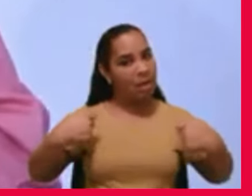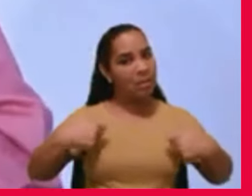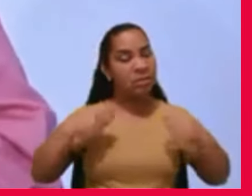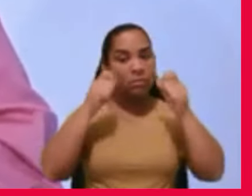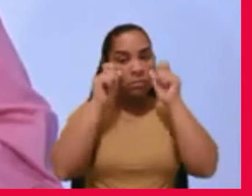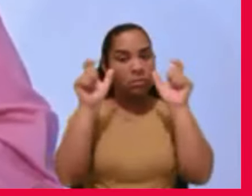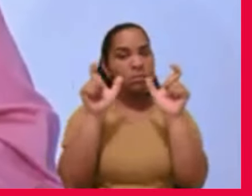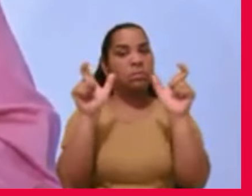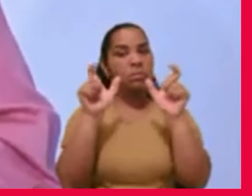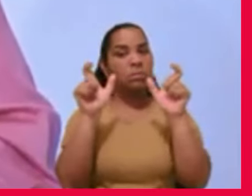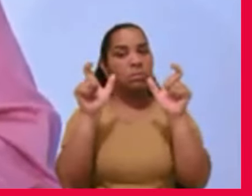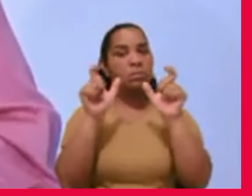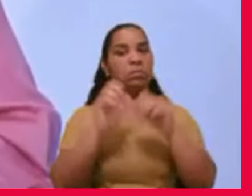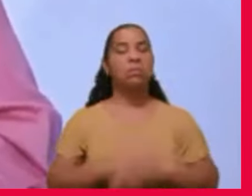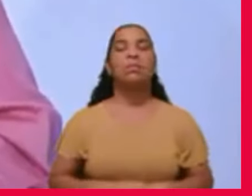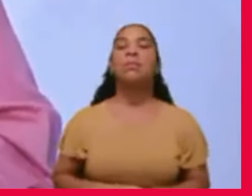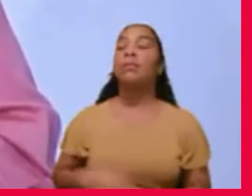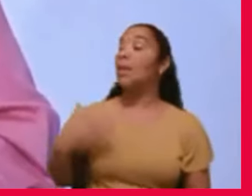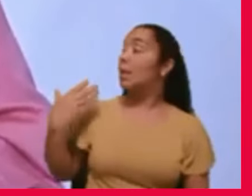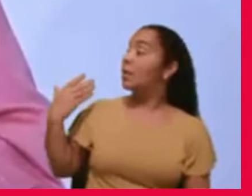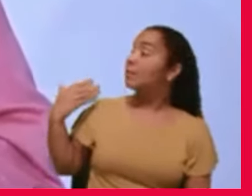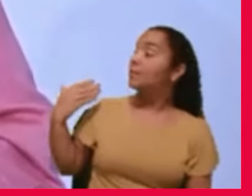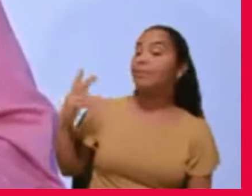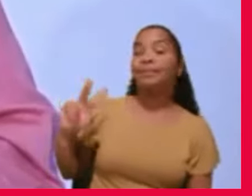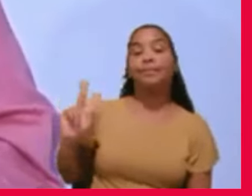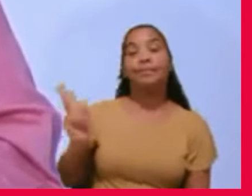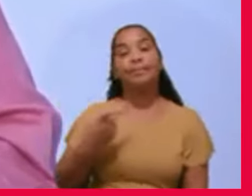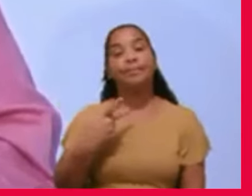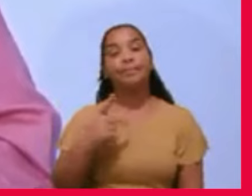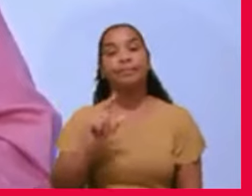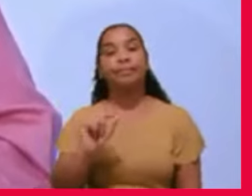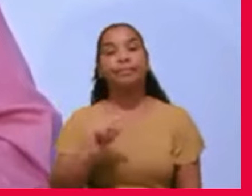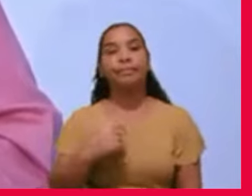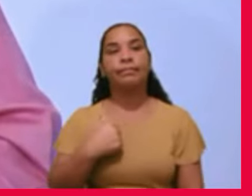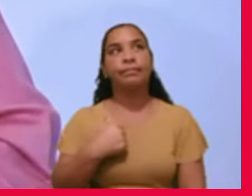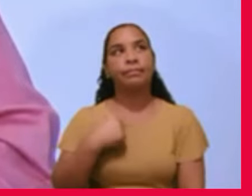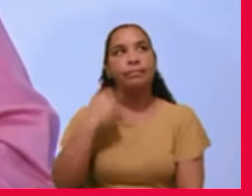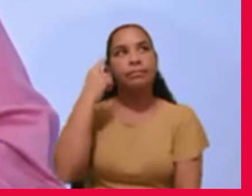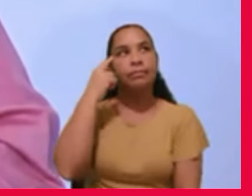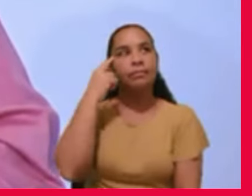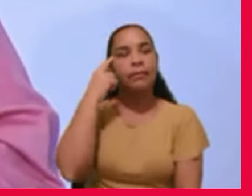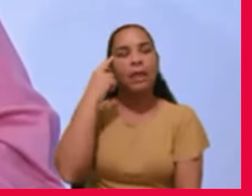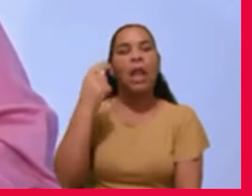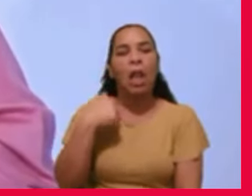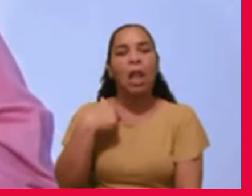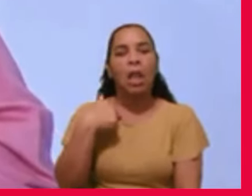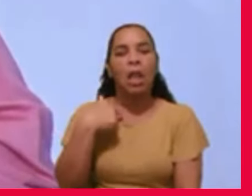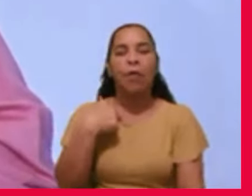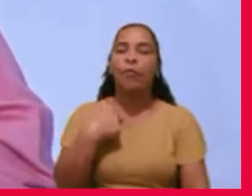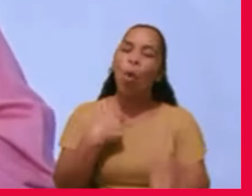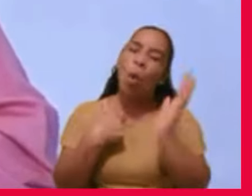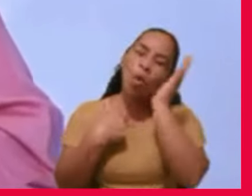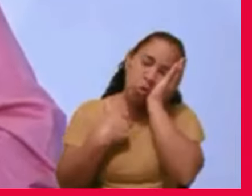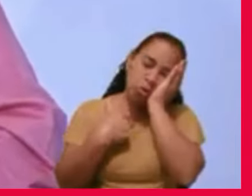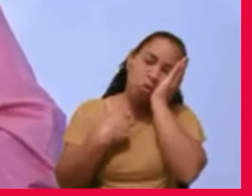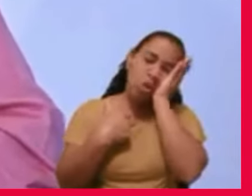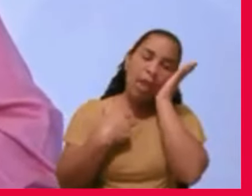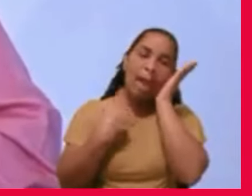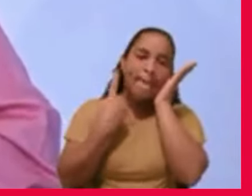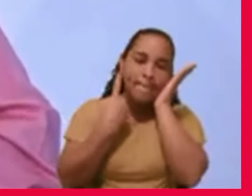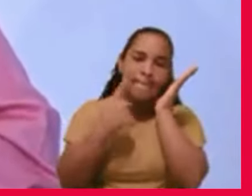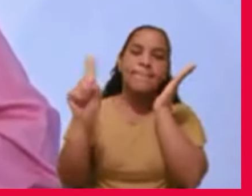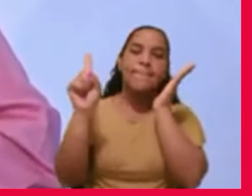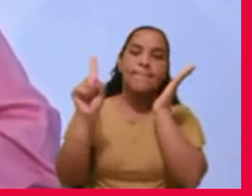recente, eu disse, eu vou provocar um sonho. Eu sei a técnica. E, então,